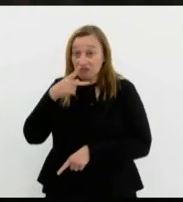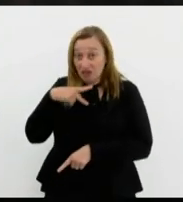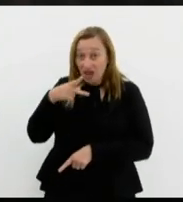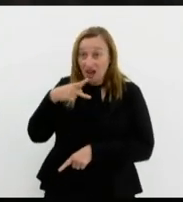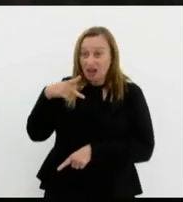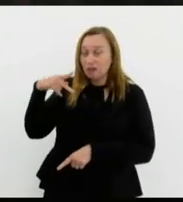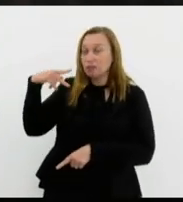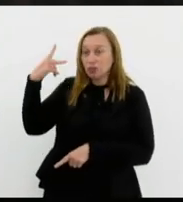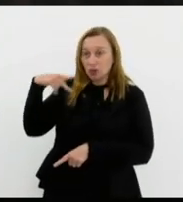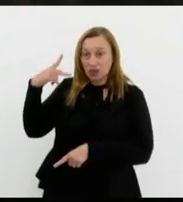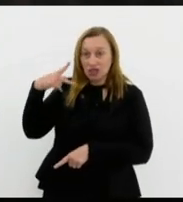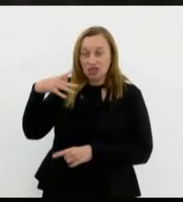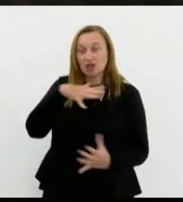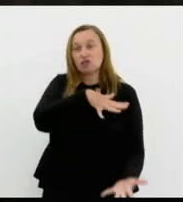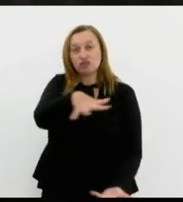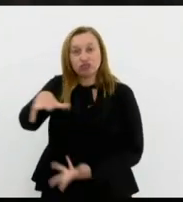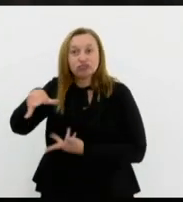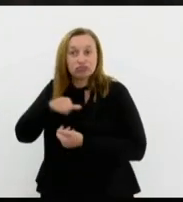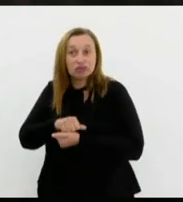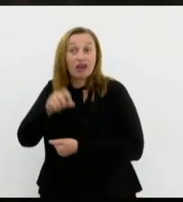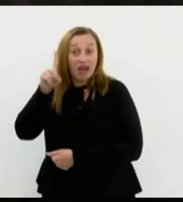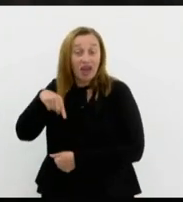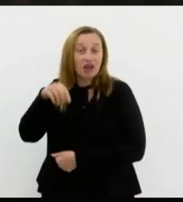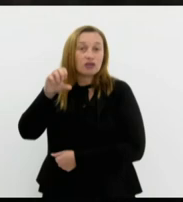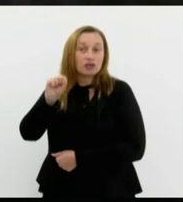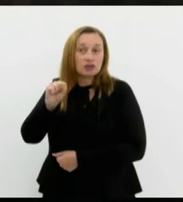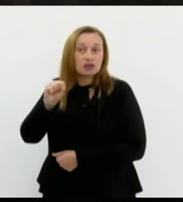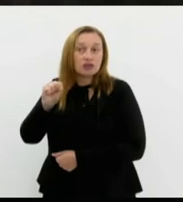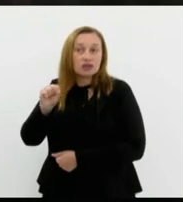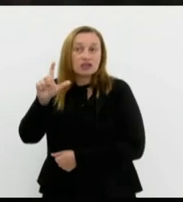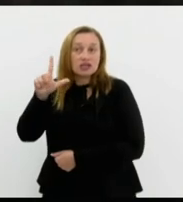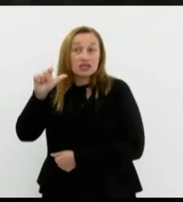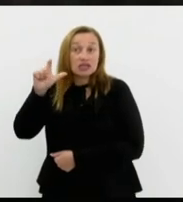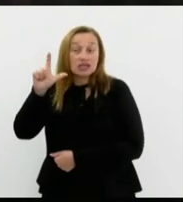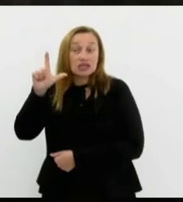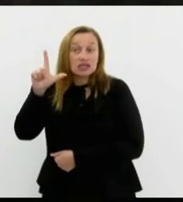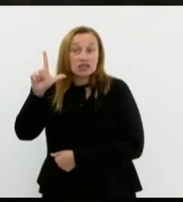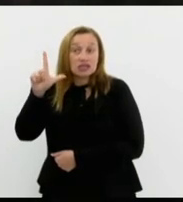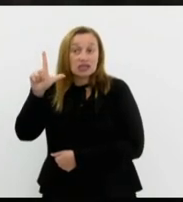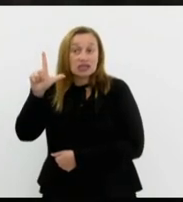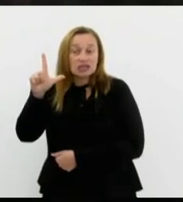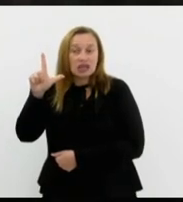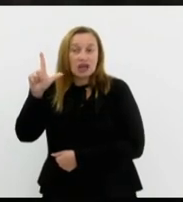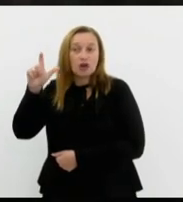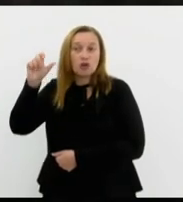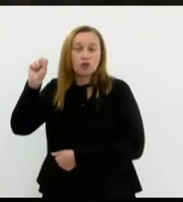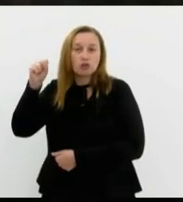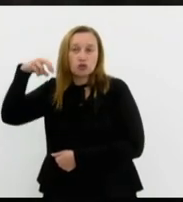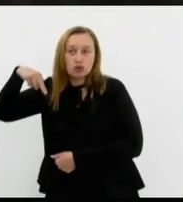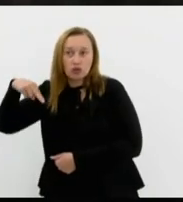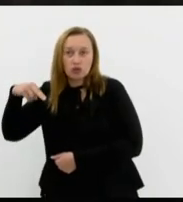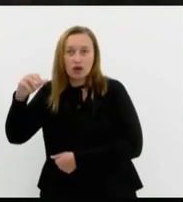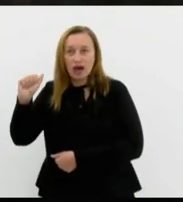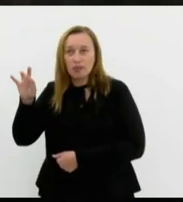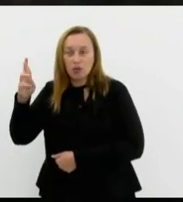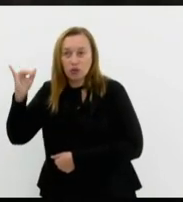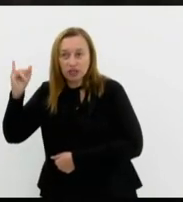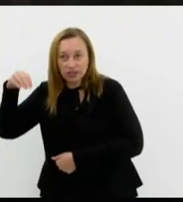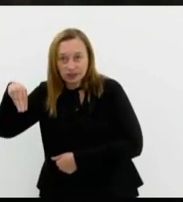internacional é o Celso Amorim. Não é nem o Mauro Vieira. O Mauro Vieira é um